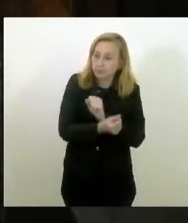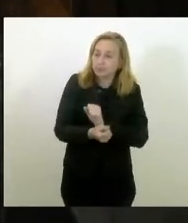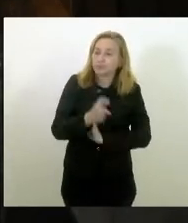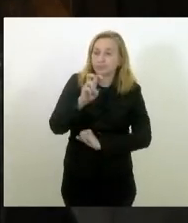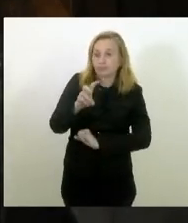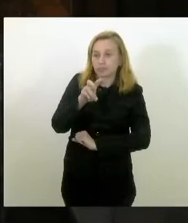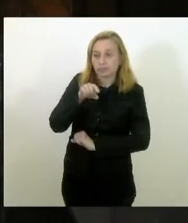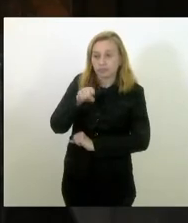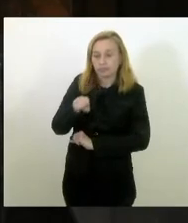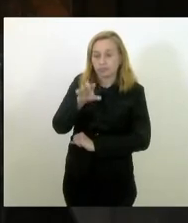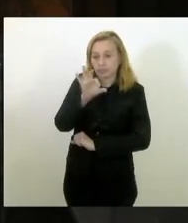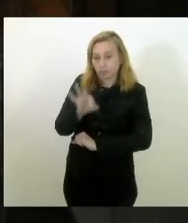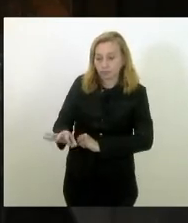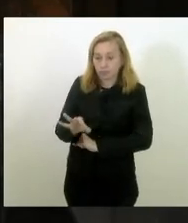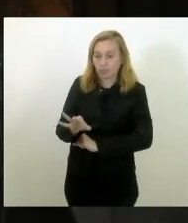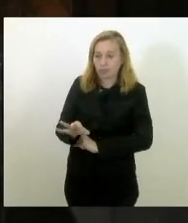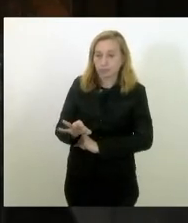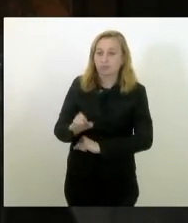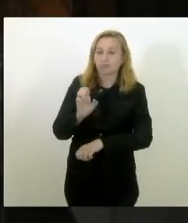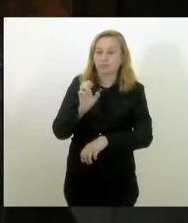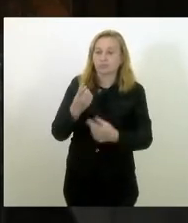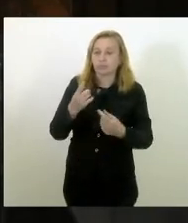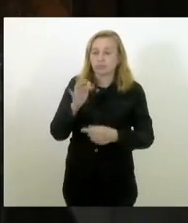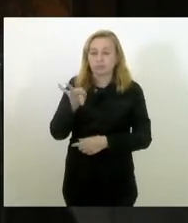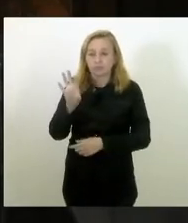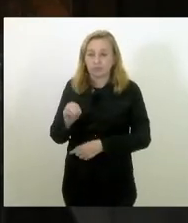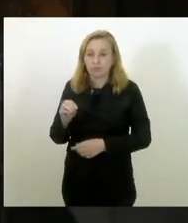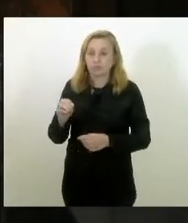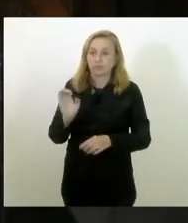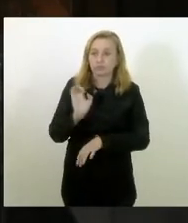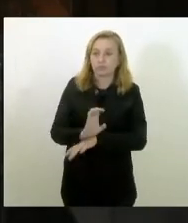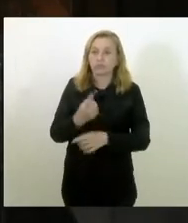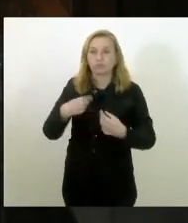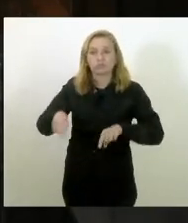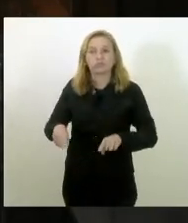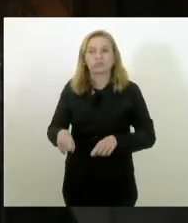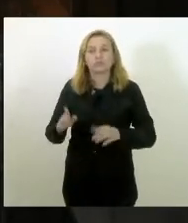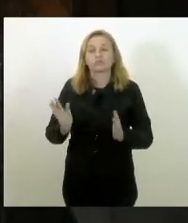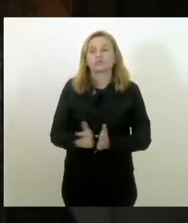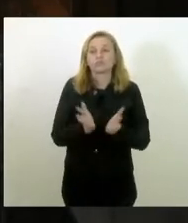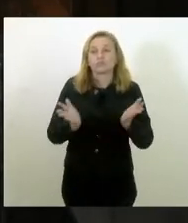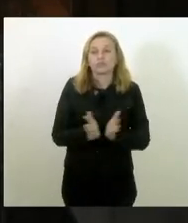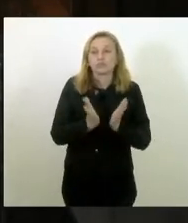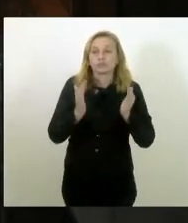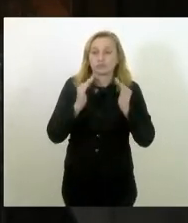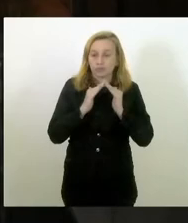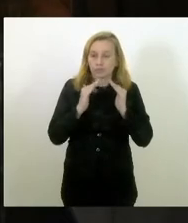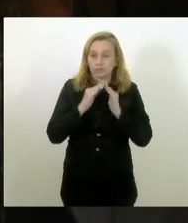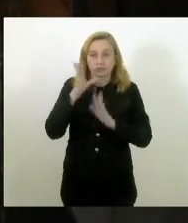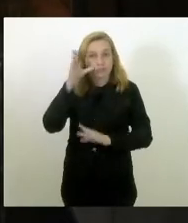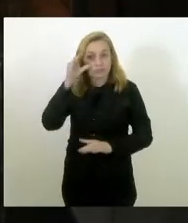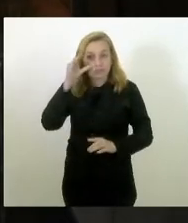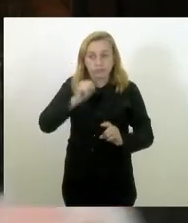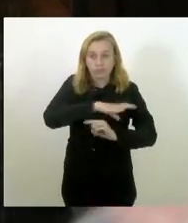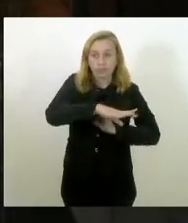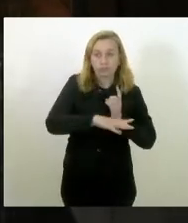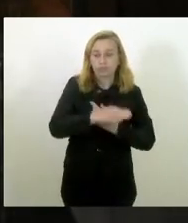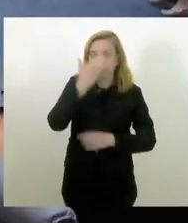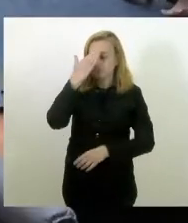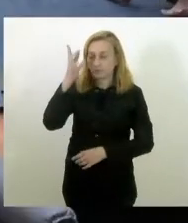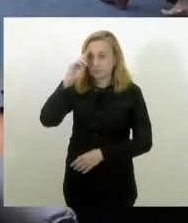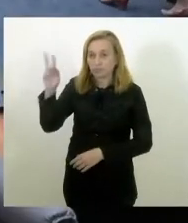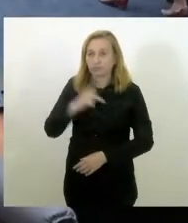cinco pontos percentuais do Fundo Estadual de Combate à Pobreza na habitação de interesse social. Muito obrigado, senhor presidente.